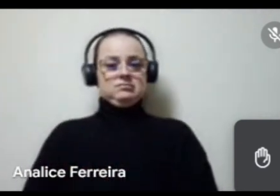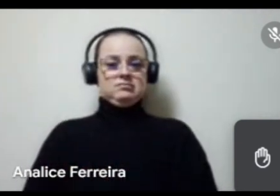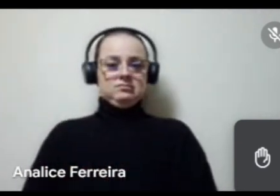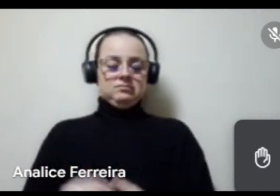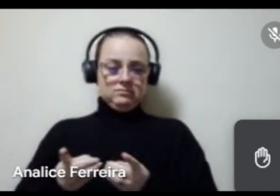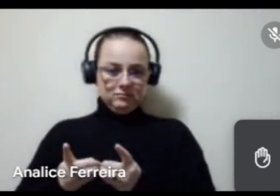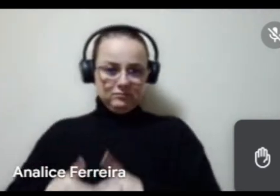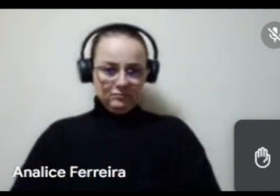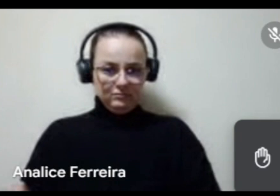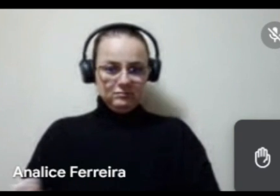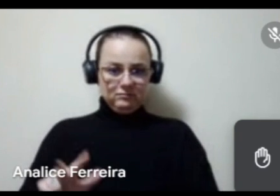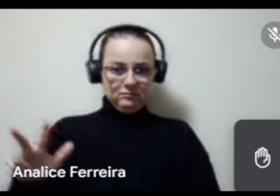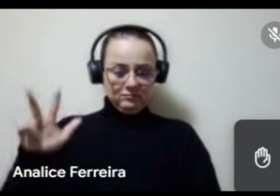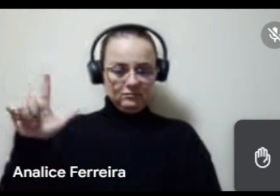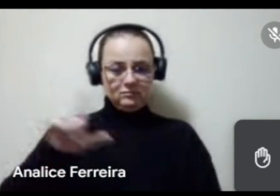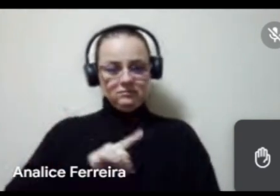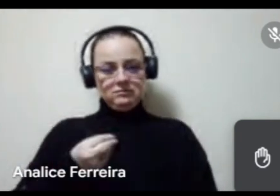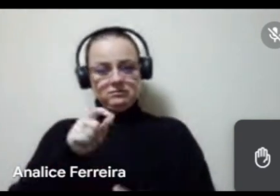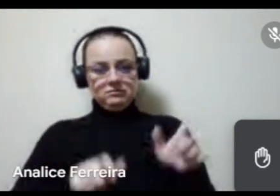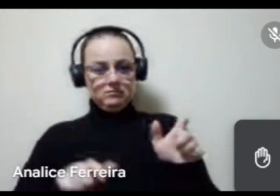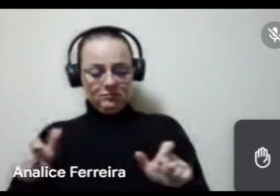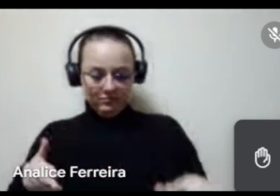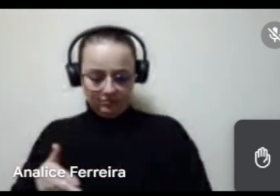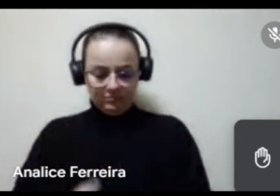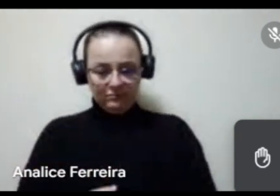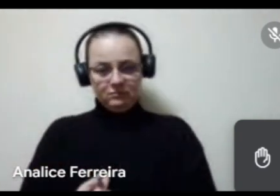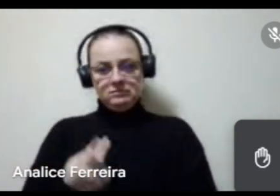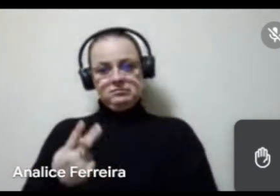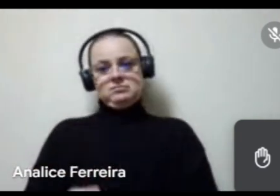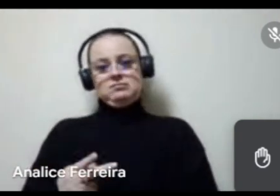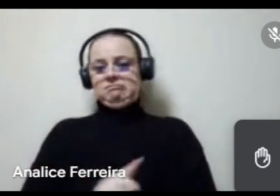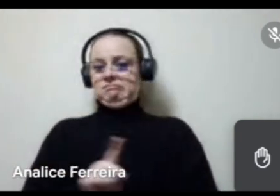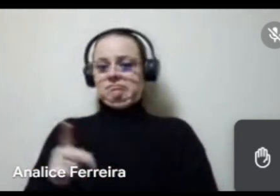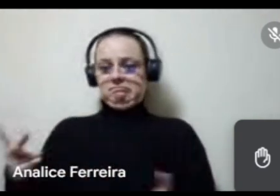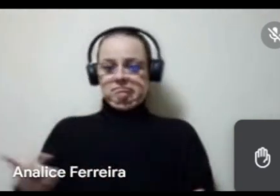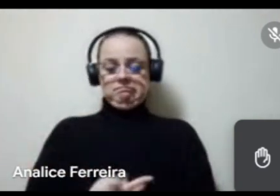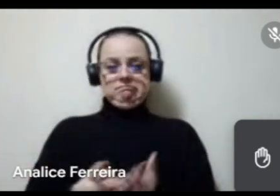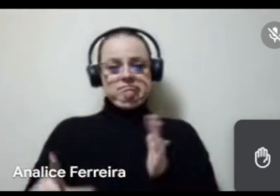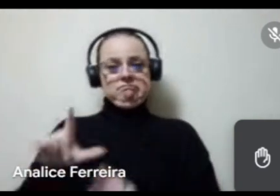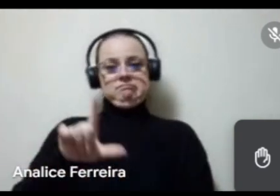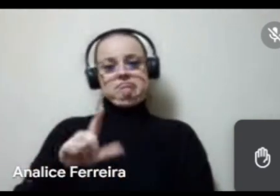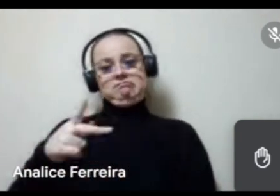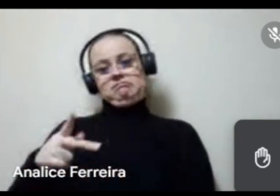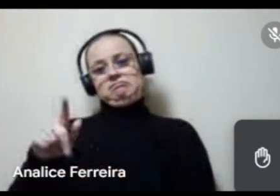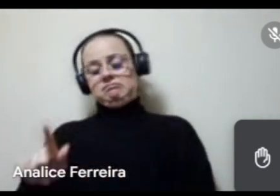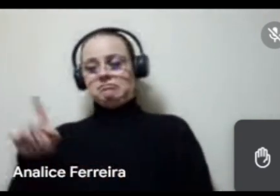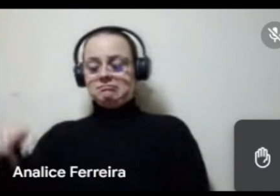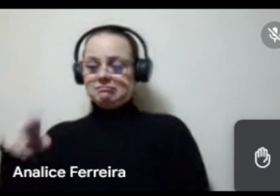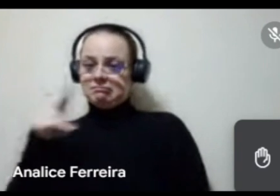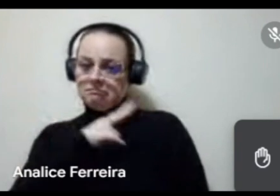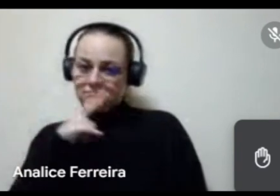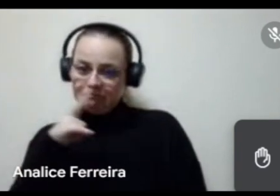democratização dos valores que muitas pessoas possam ter acesso a esse recurso. E não foi o que aconteceu na lei Paulo Gustavo, que é uma lei emergencial